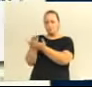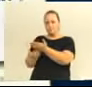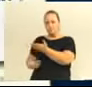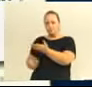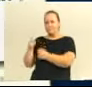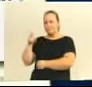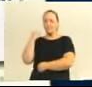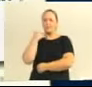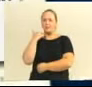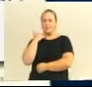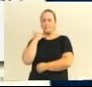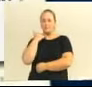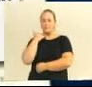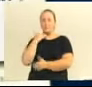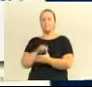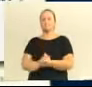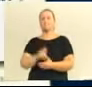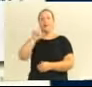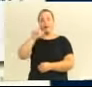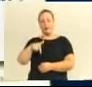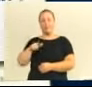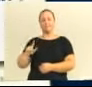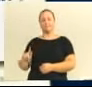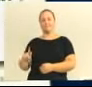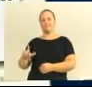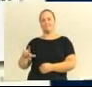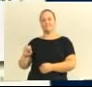é da empresa Nossa Senhora da Glória.